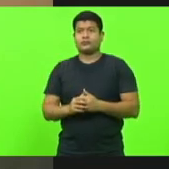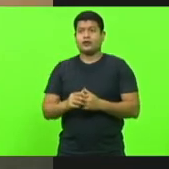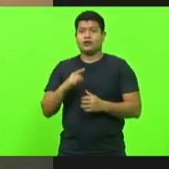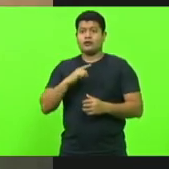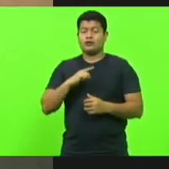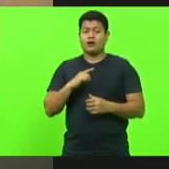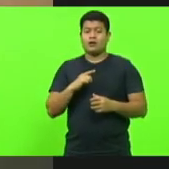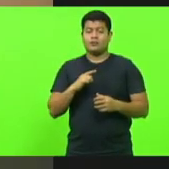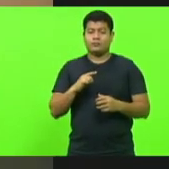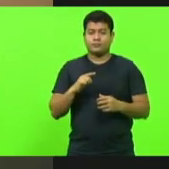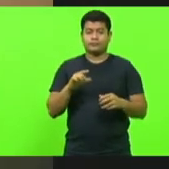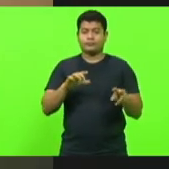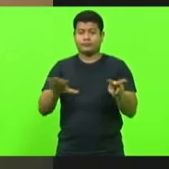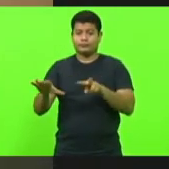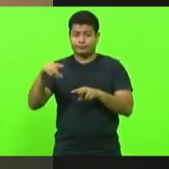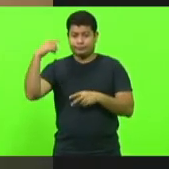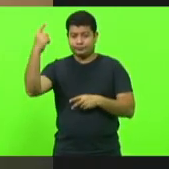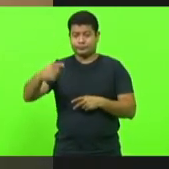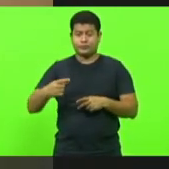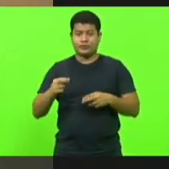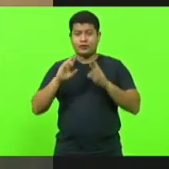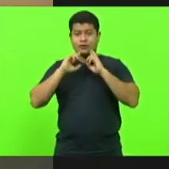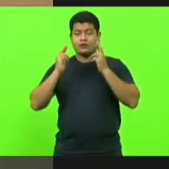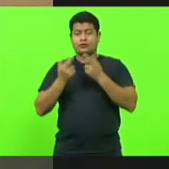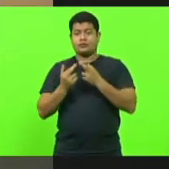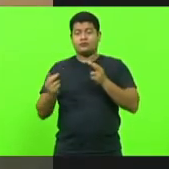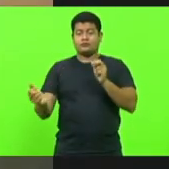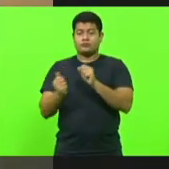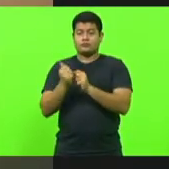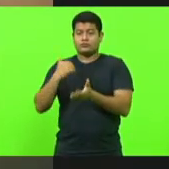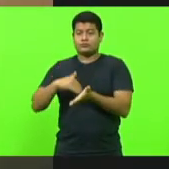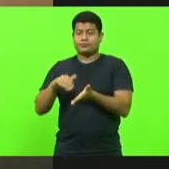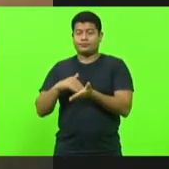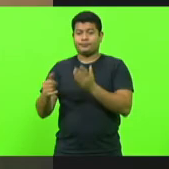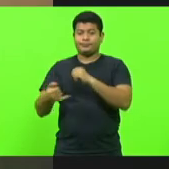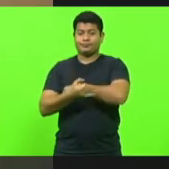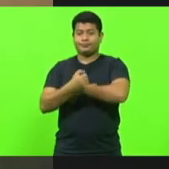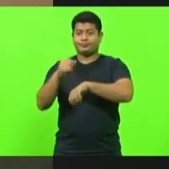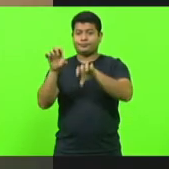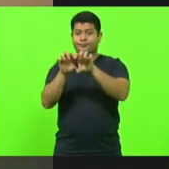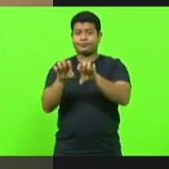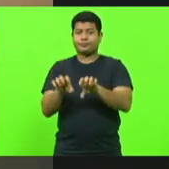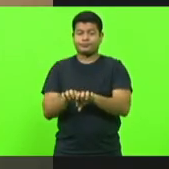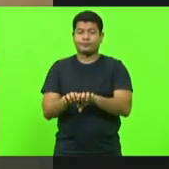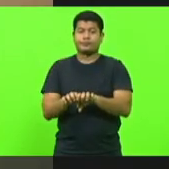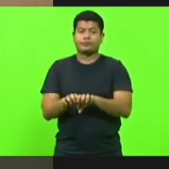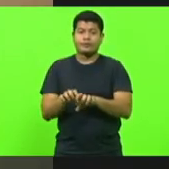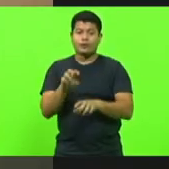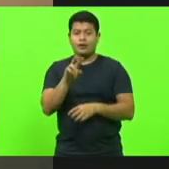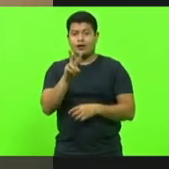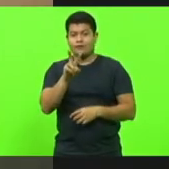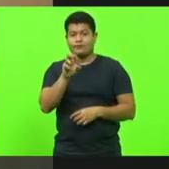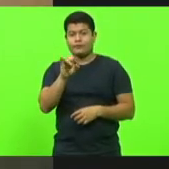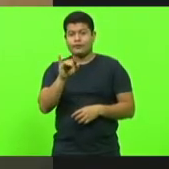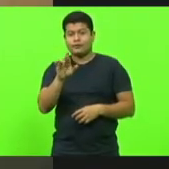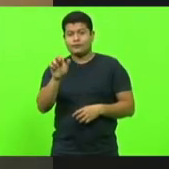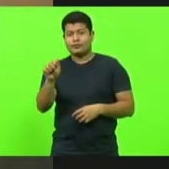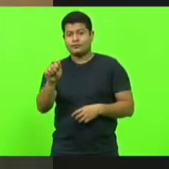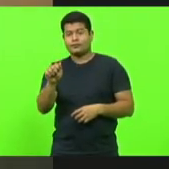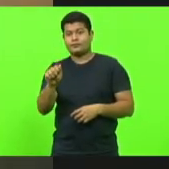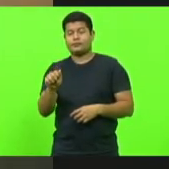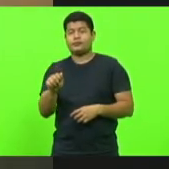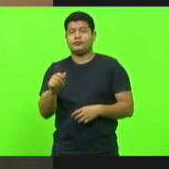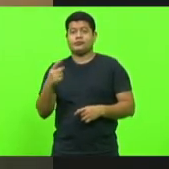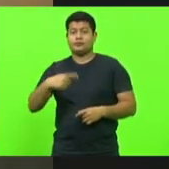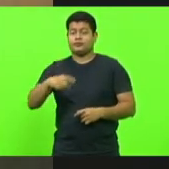reunião agendada já com o secretário de infraestrutura secretário Vieira e para a gente estar também discutindo